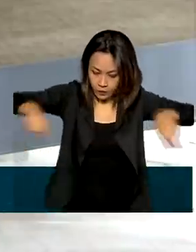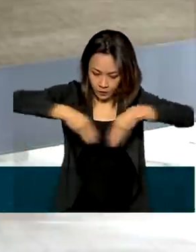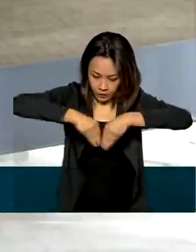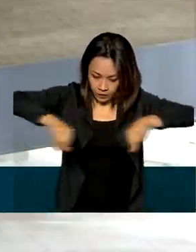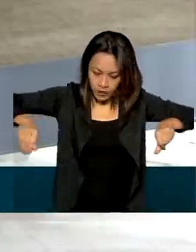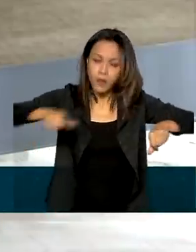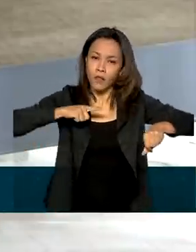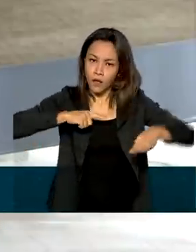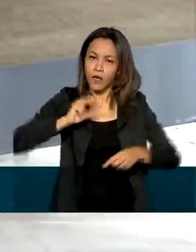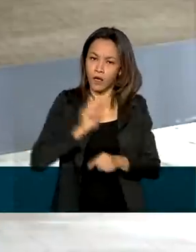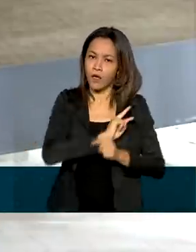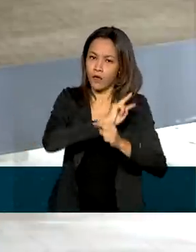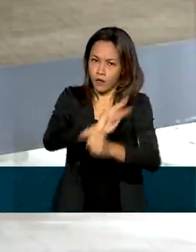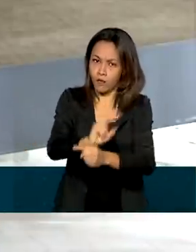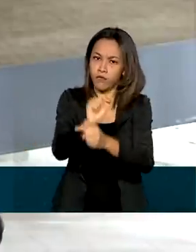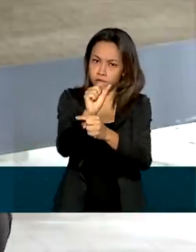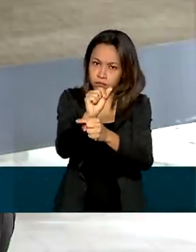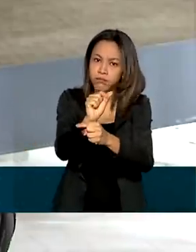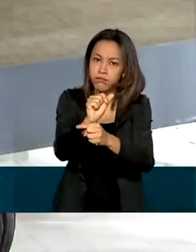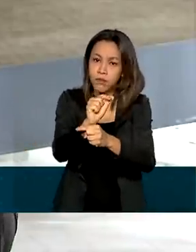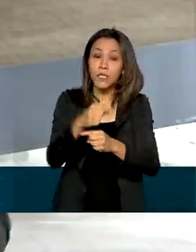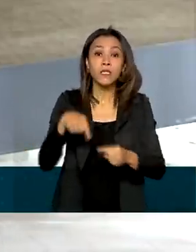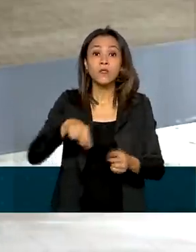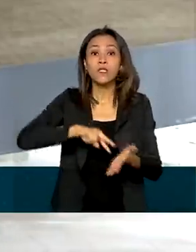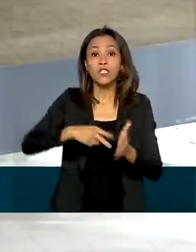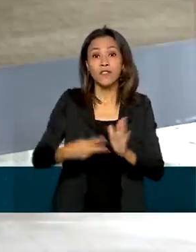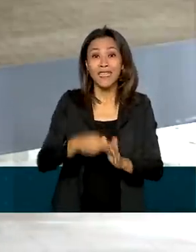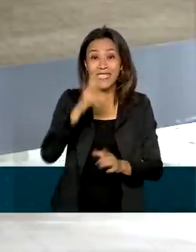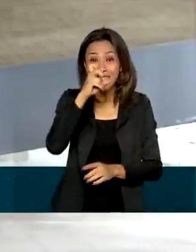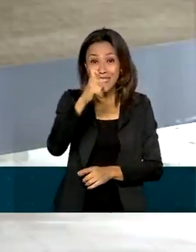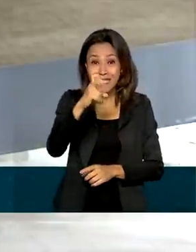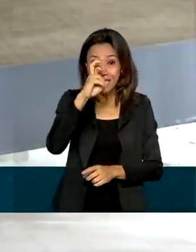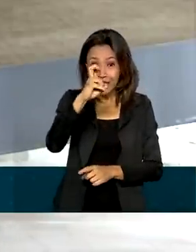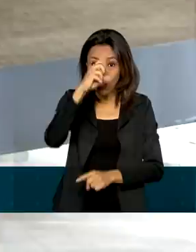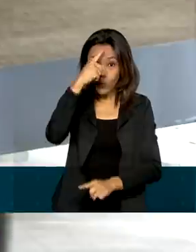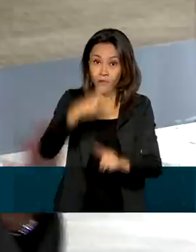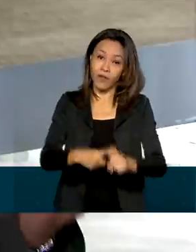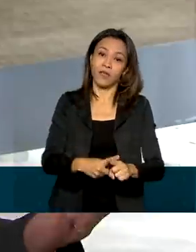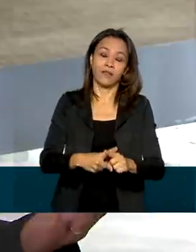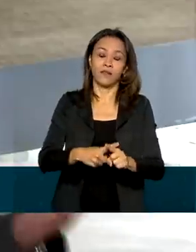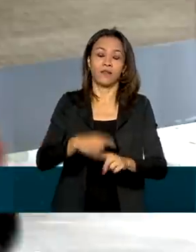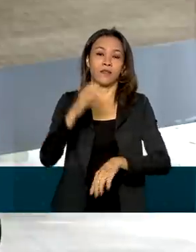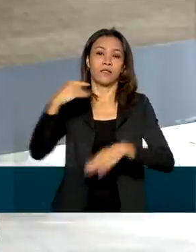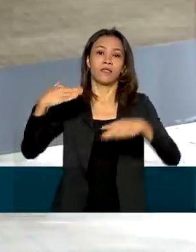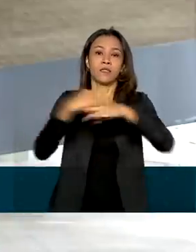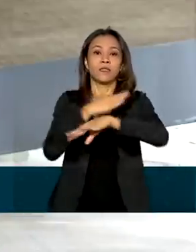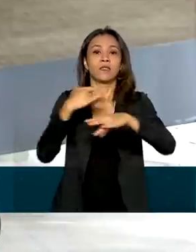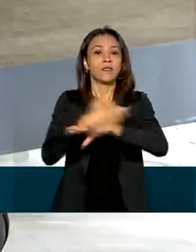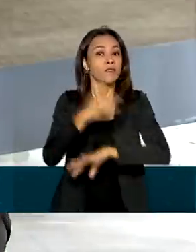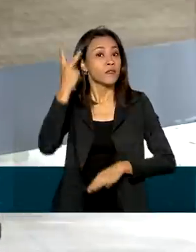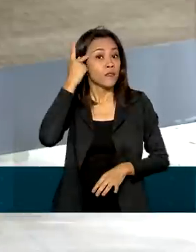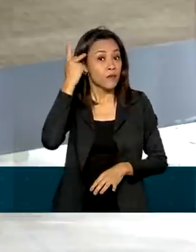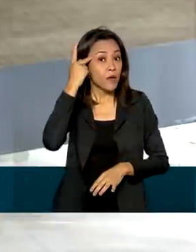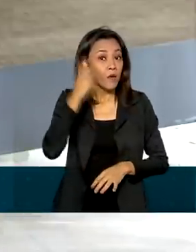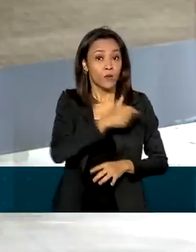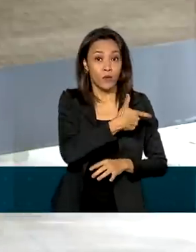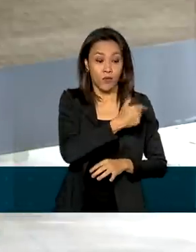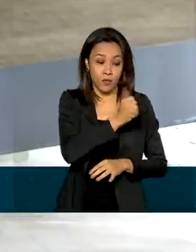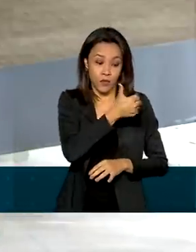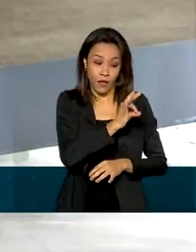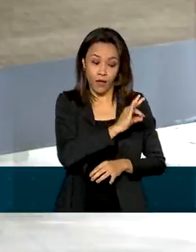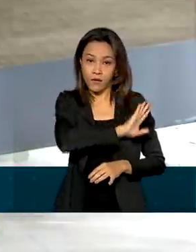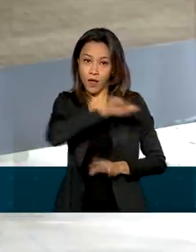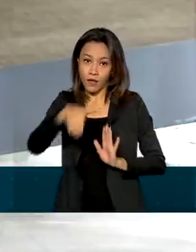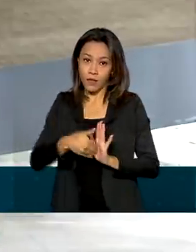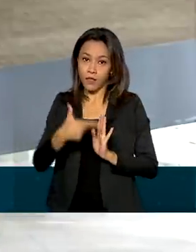pela linha de crédito, área que equivale a cinco vezes a cidade de São Paulo. De 2010 a 2018, a área agrícola